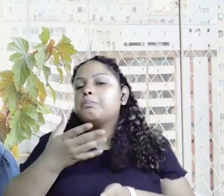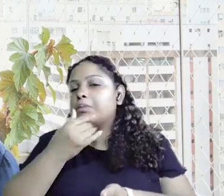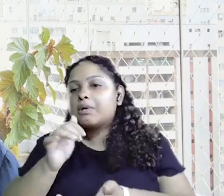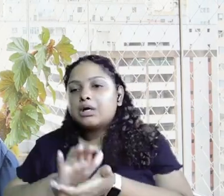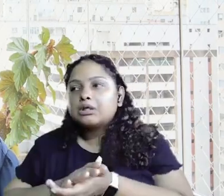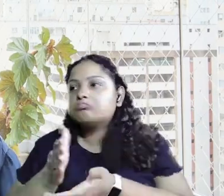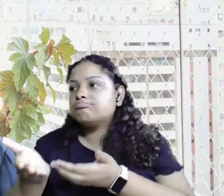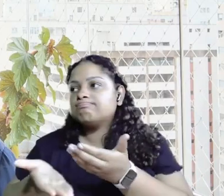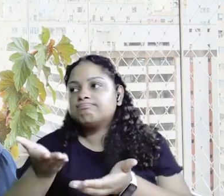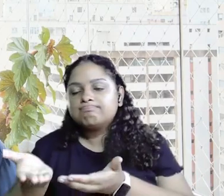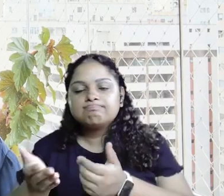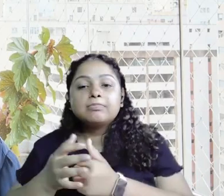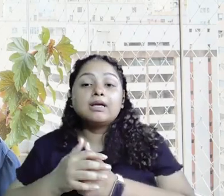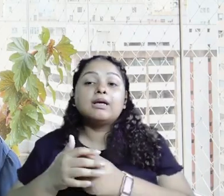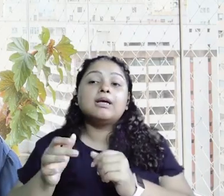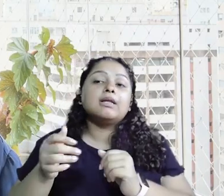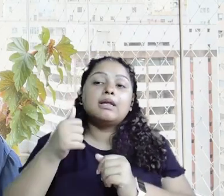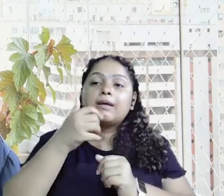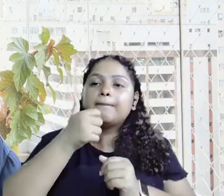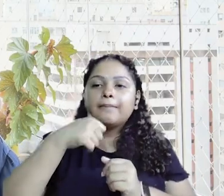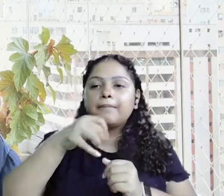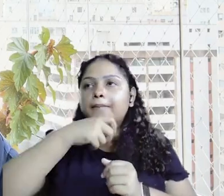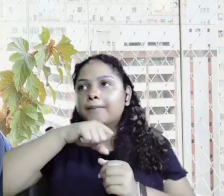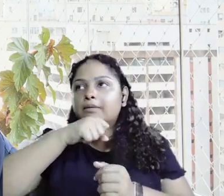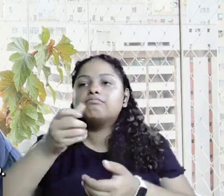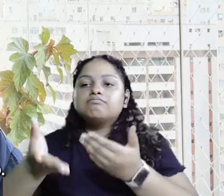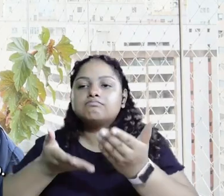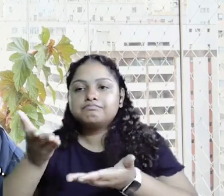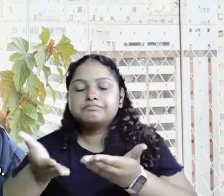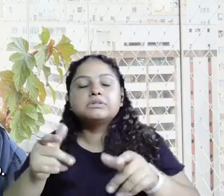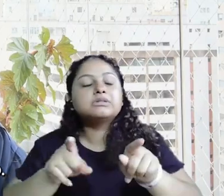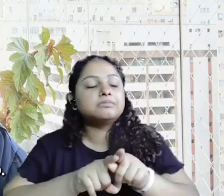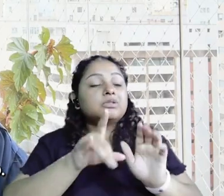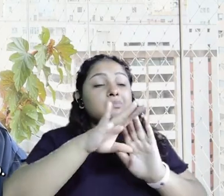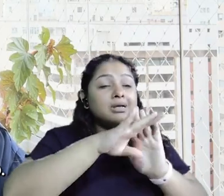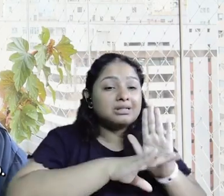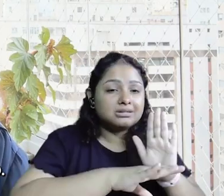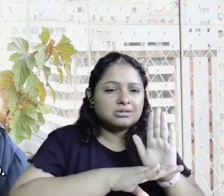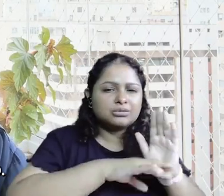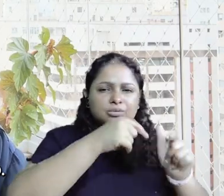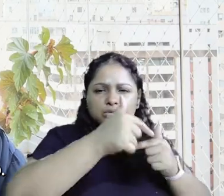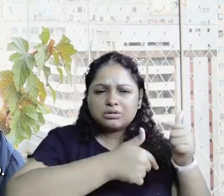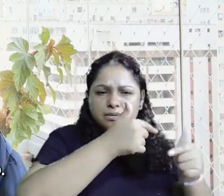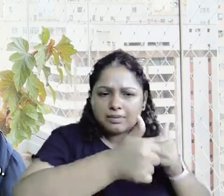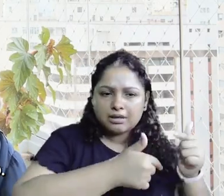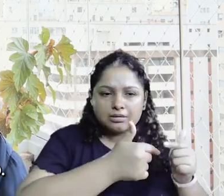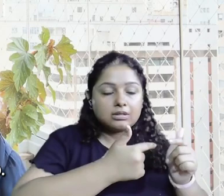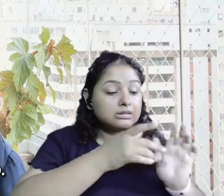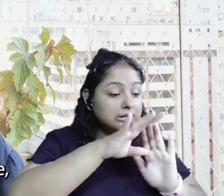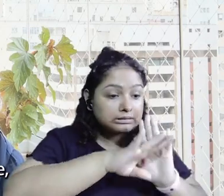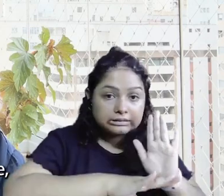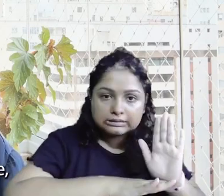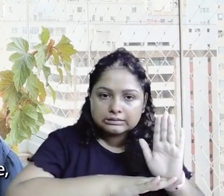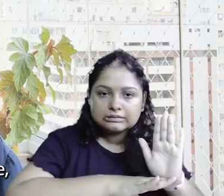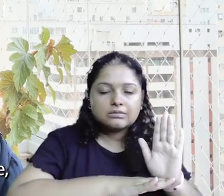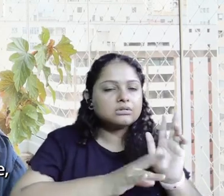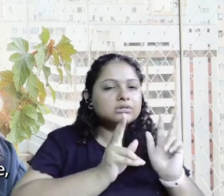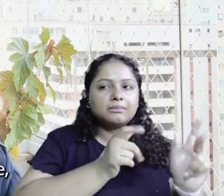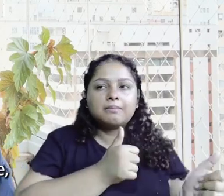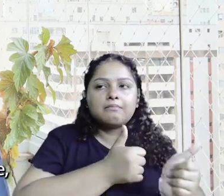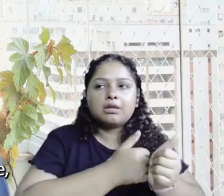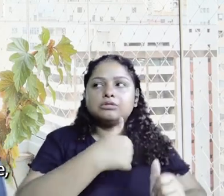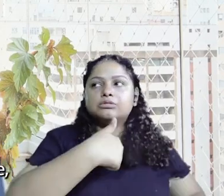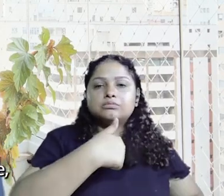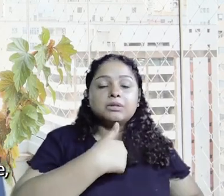pais, enfim, e eu tenho também a lista que eu tenho que fazer do trabalho e está sempre comigo, essas listas tem que estar